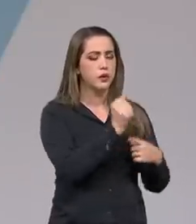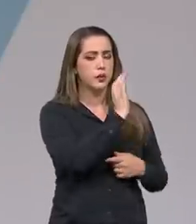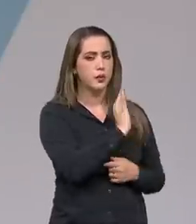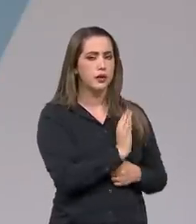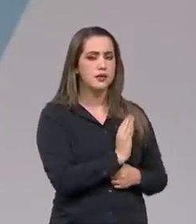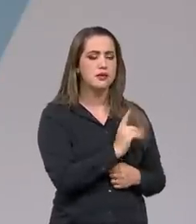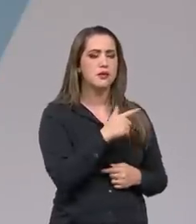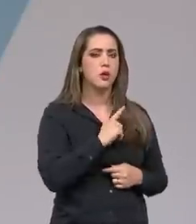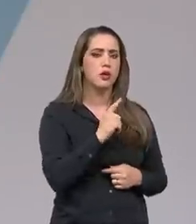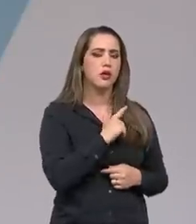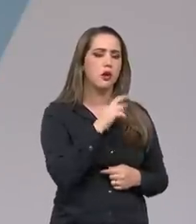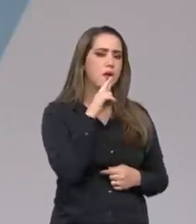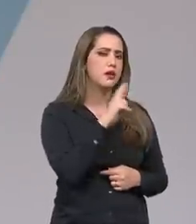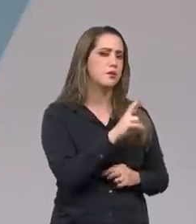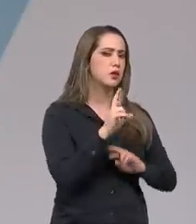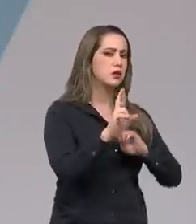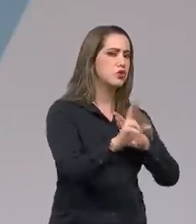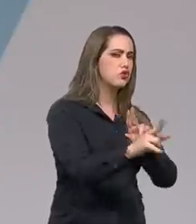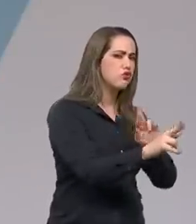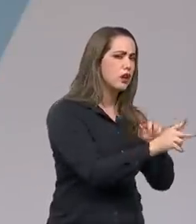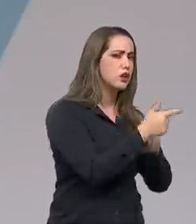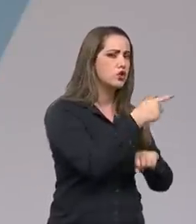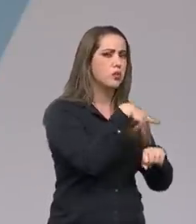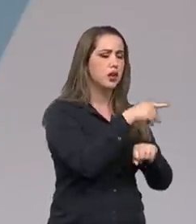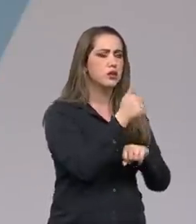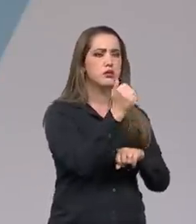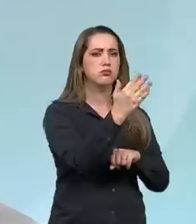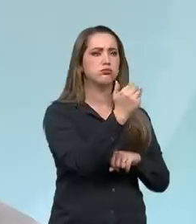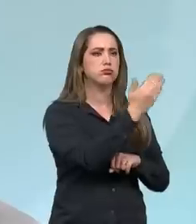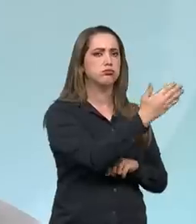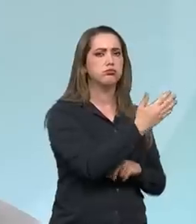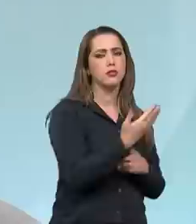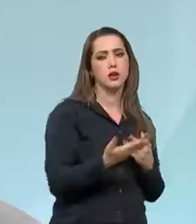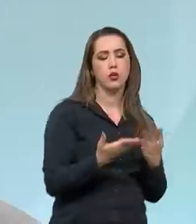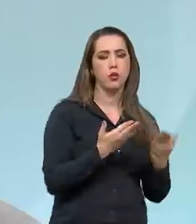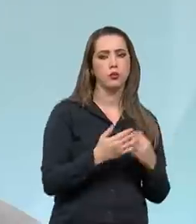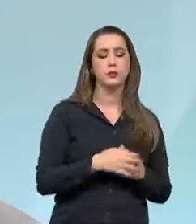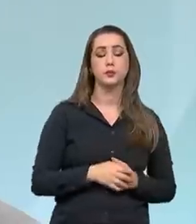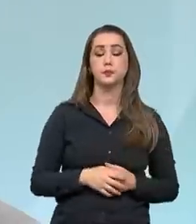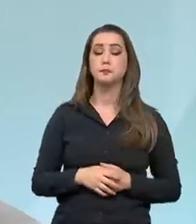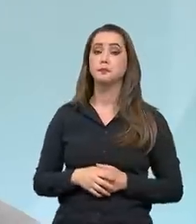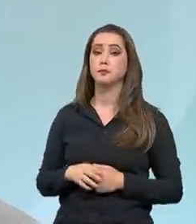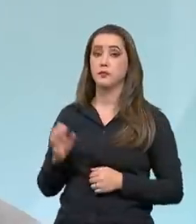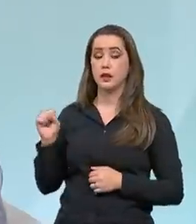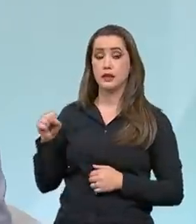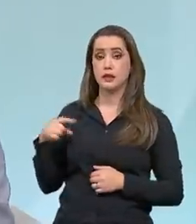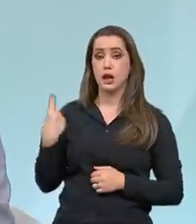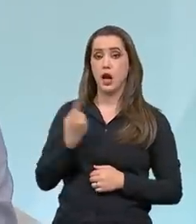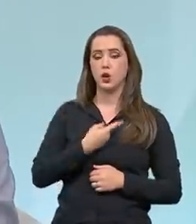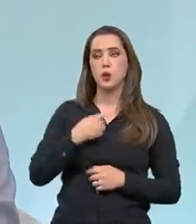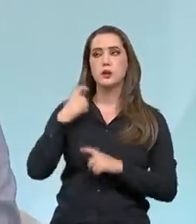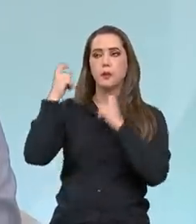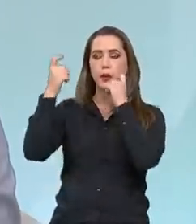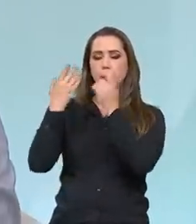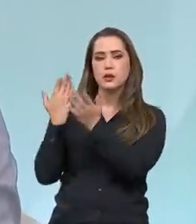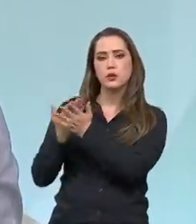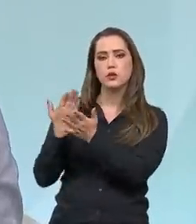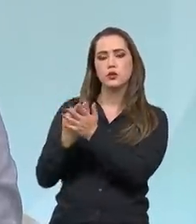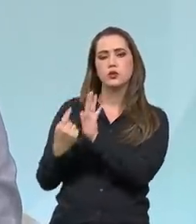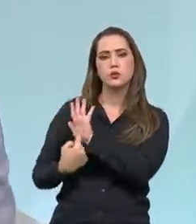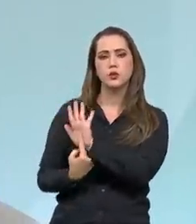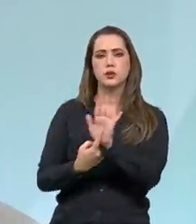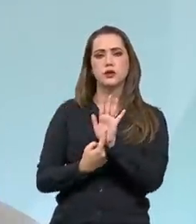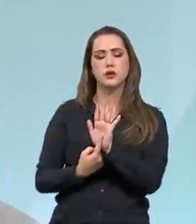estar com um resultado diferente de outros países e de outras regiões. Nossa grande preocupação nesse estudo foi conjugar a atuação